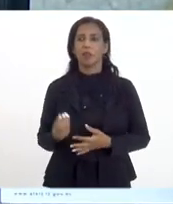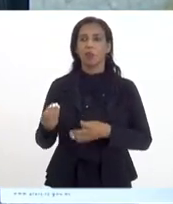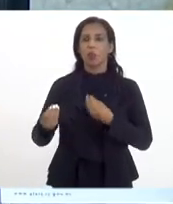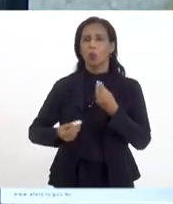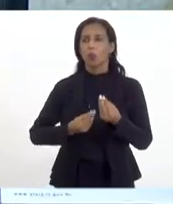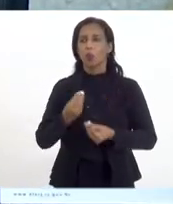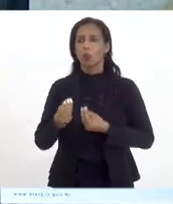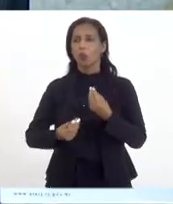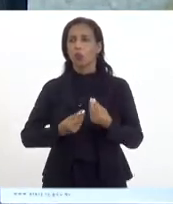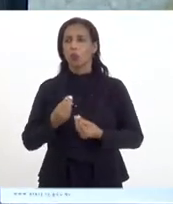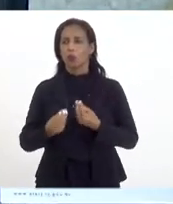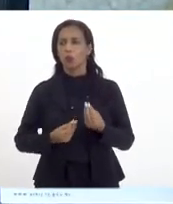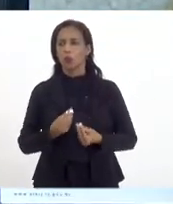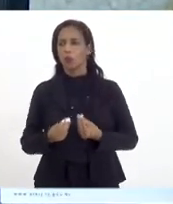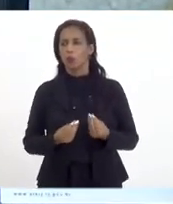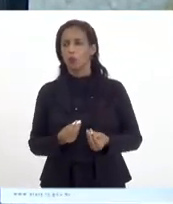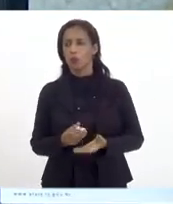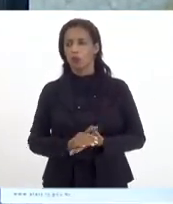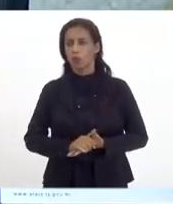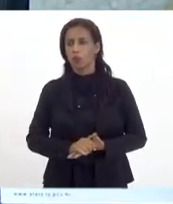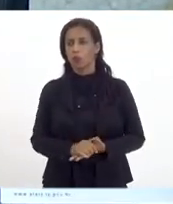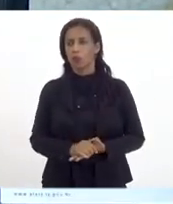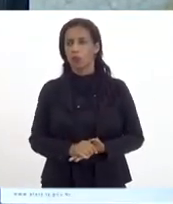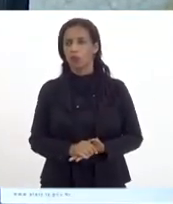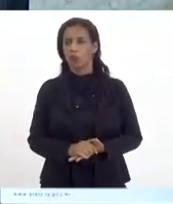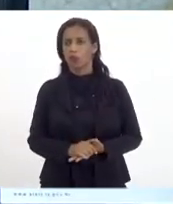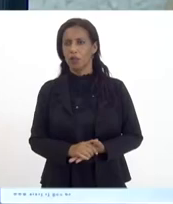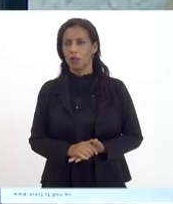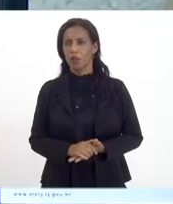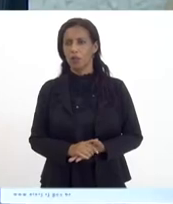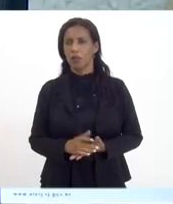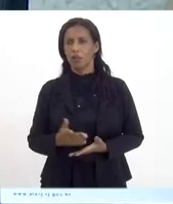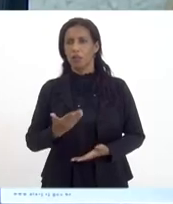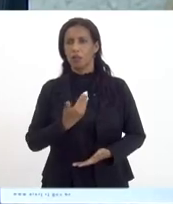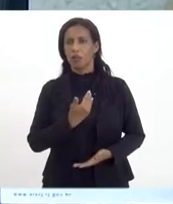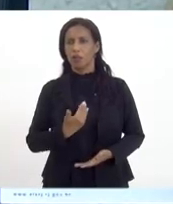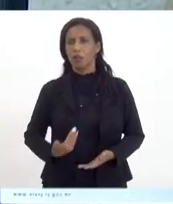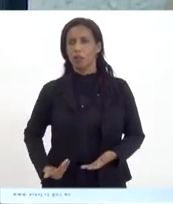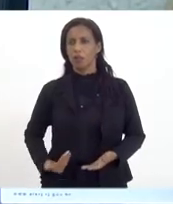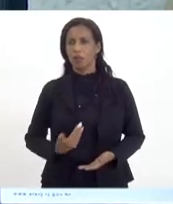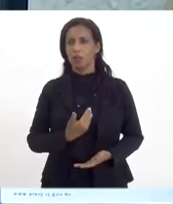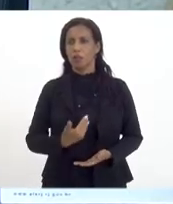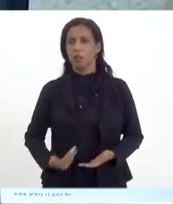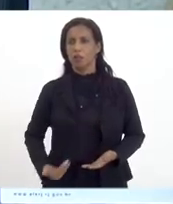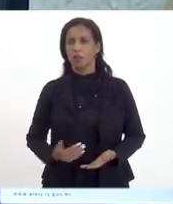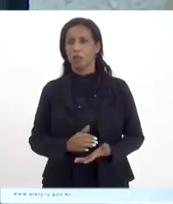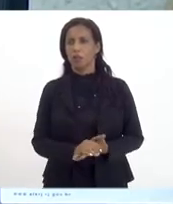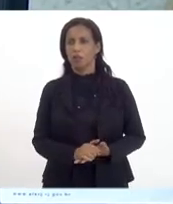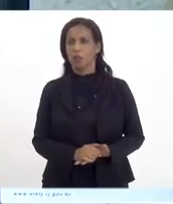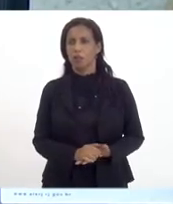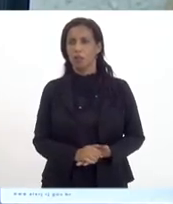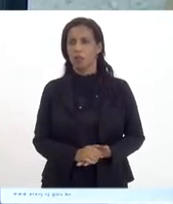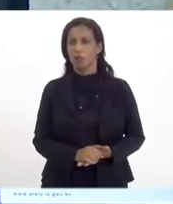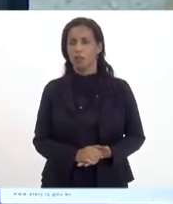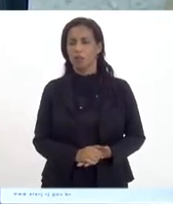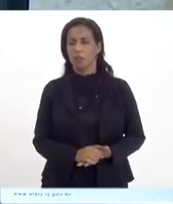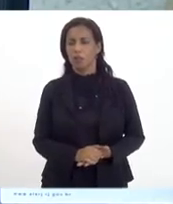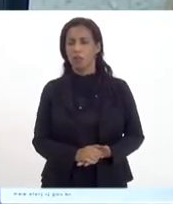em um novo norte, discutir políticas públicas na área de incentivo com mais garantia. Então,